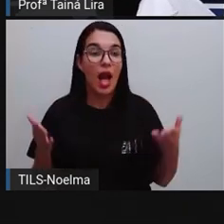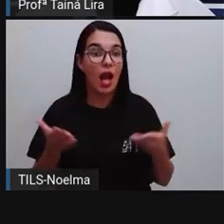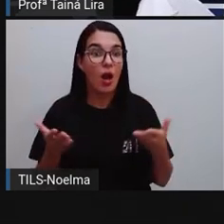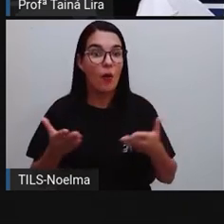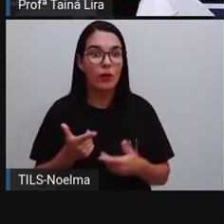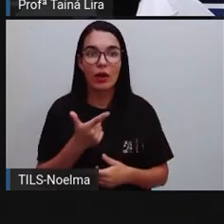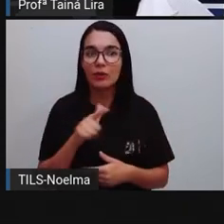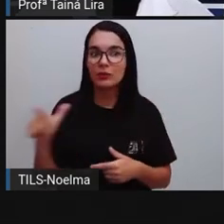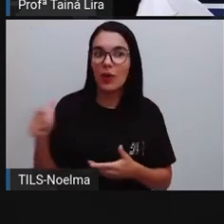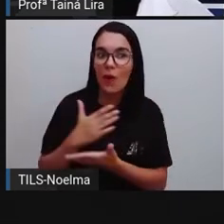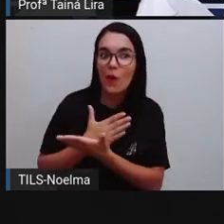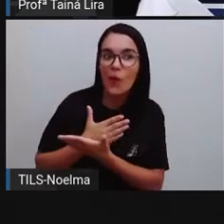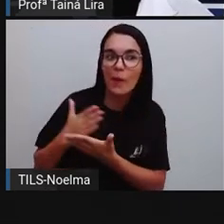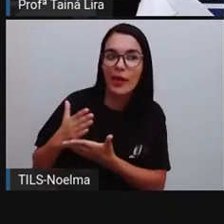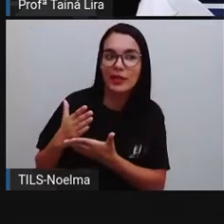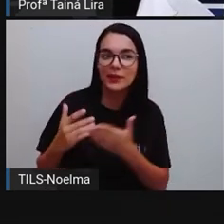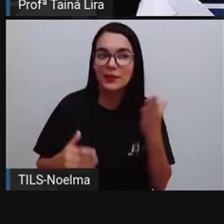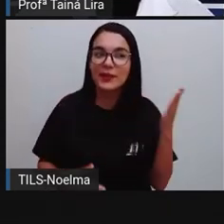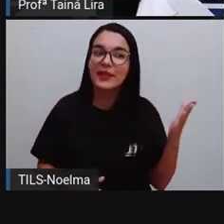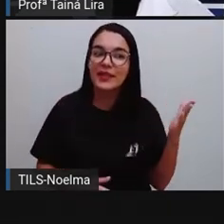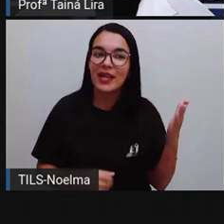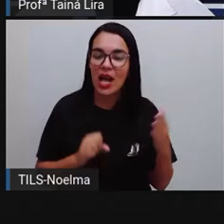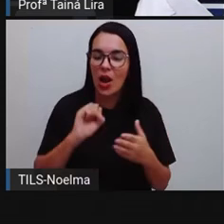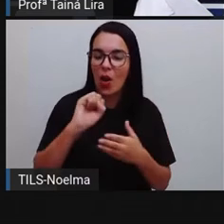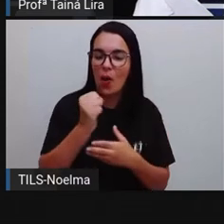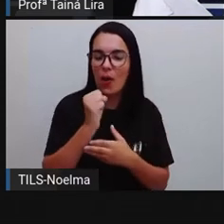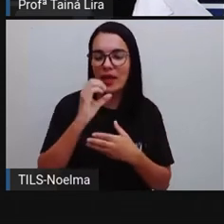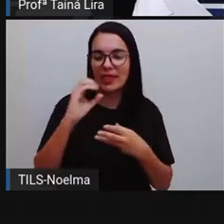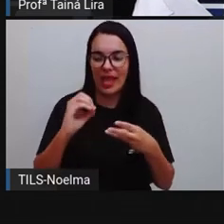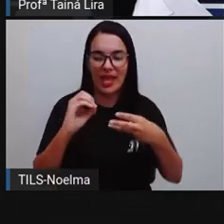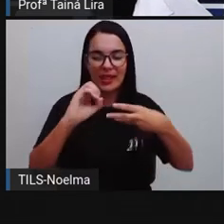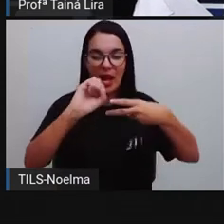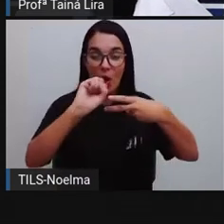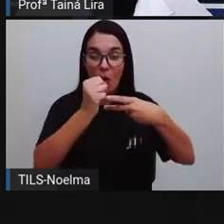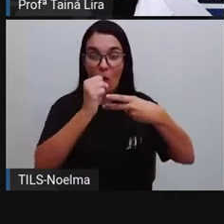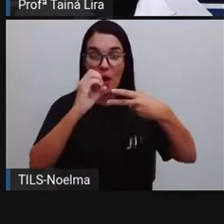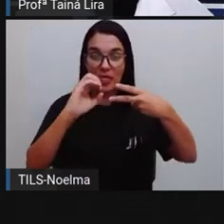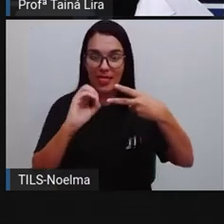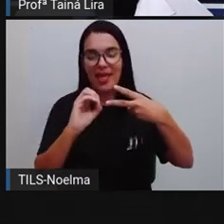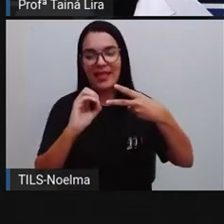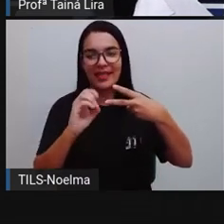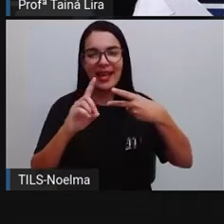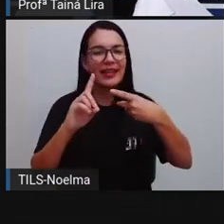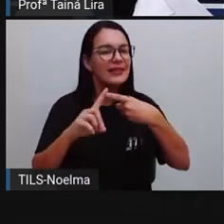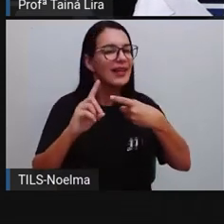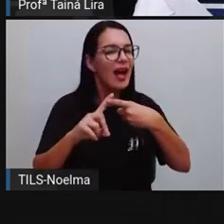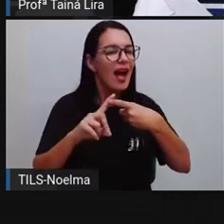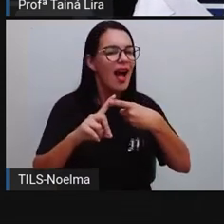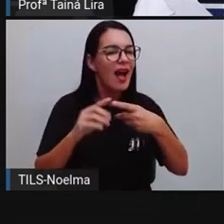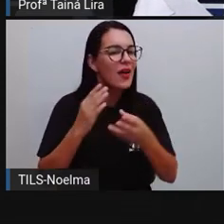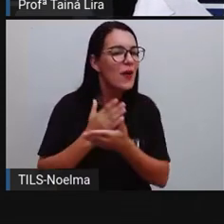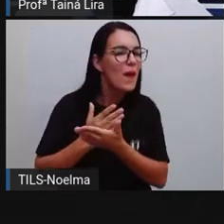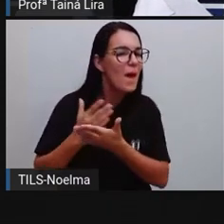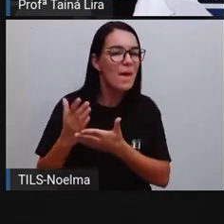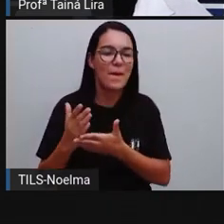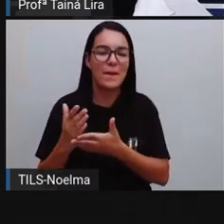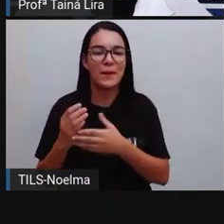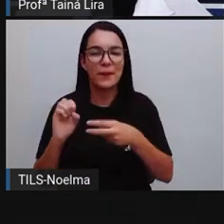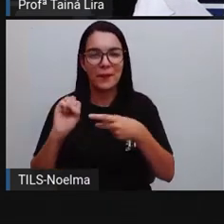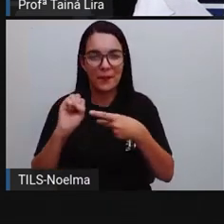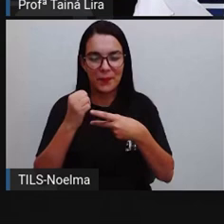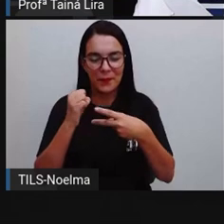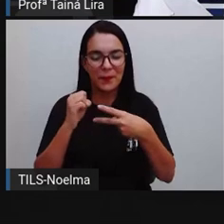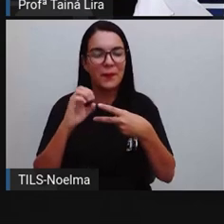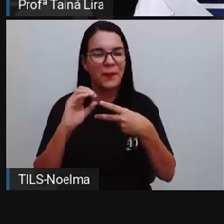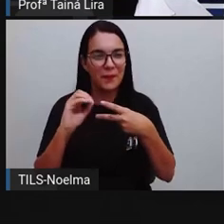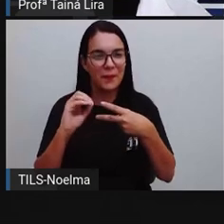Olha lá mais um número. O 80. O 80. O número está lá